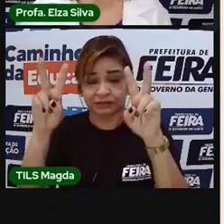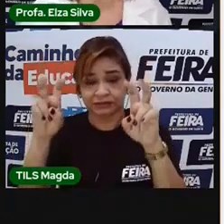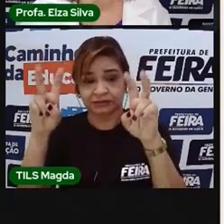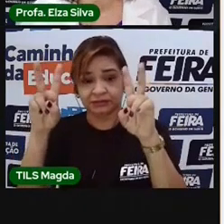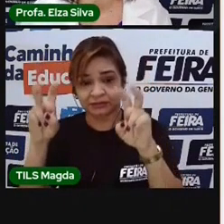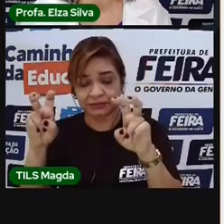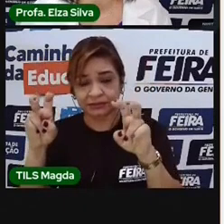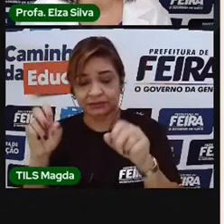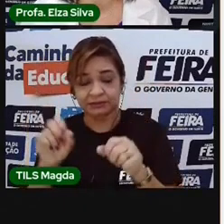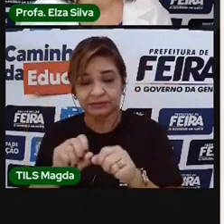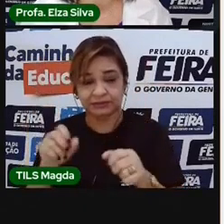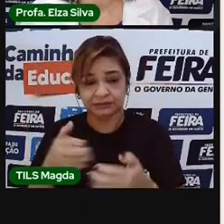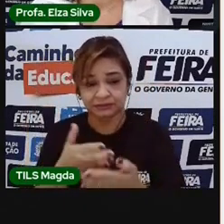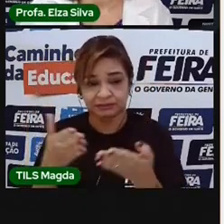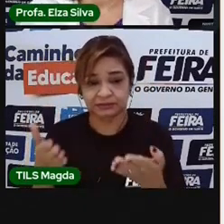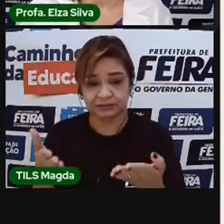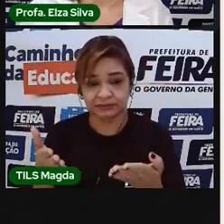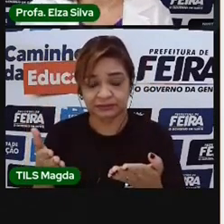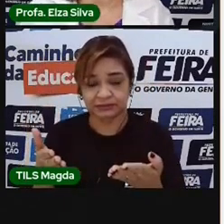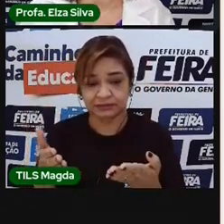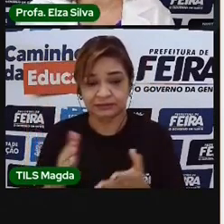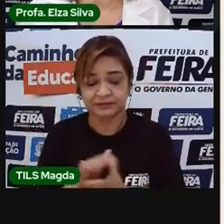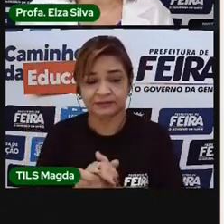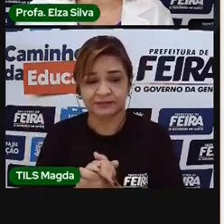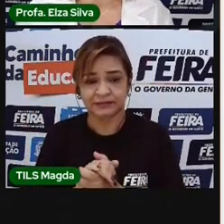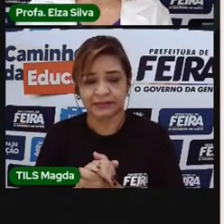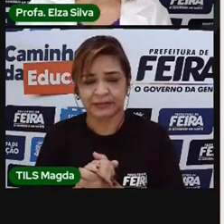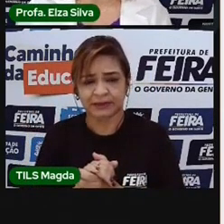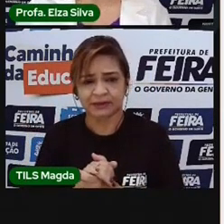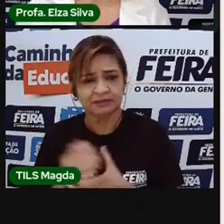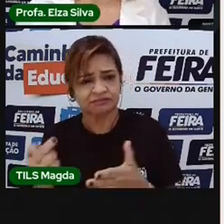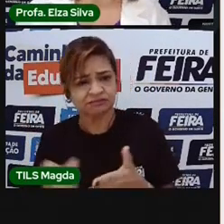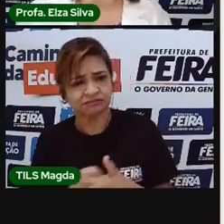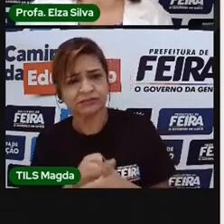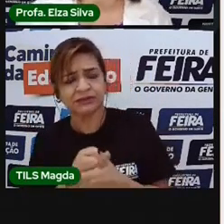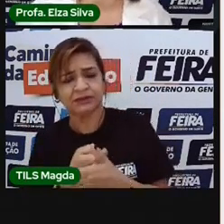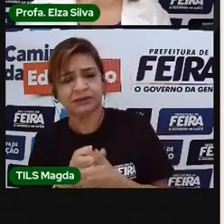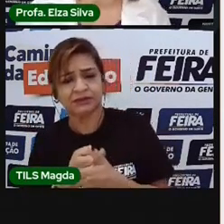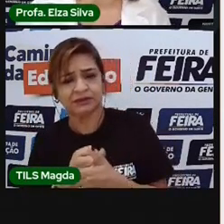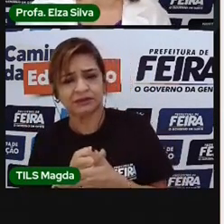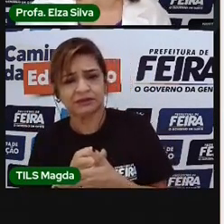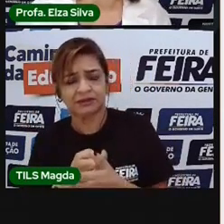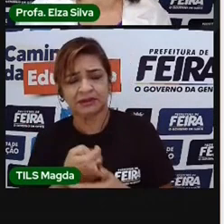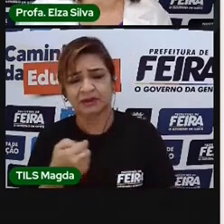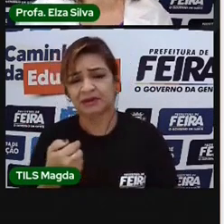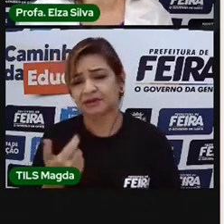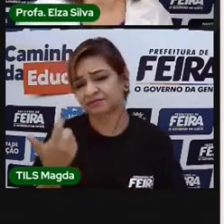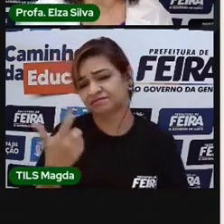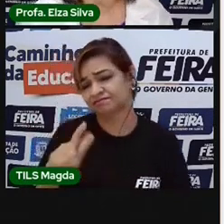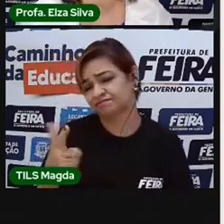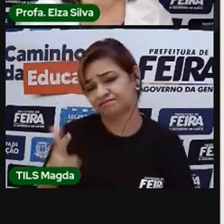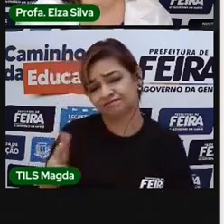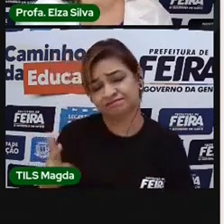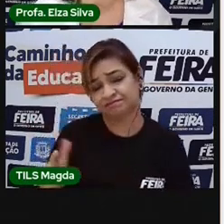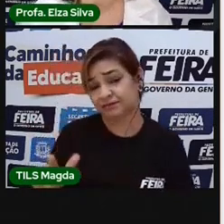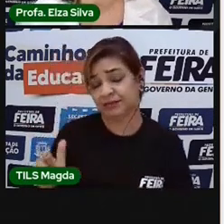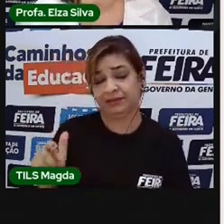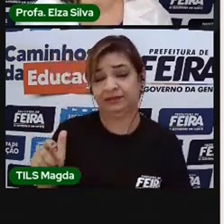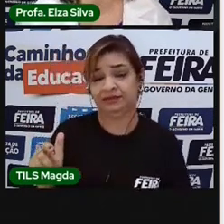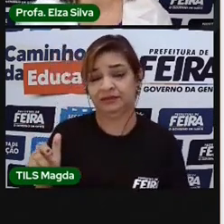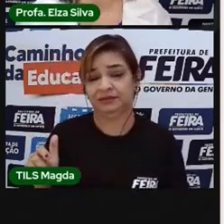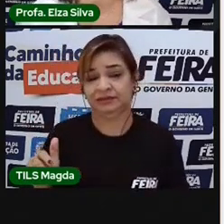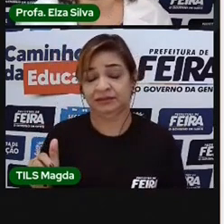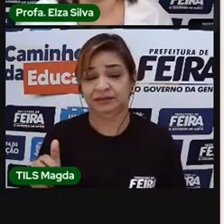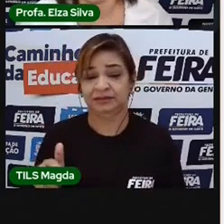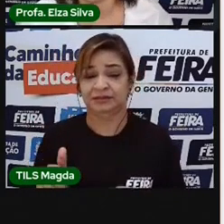você vai produzir. E se você me perguntar, PRO, mas eu não tenho acesso à internet, você pode fazer a nuvem de